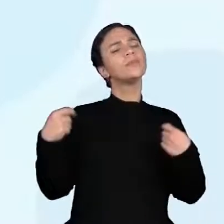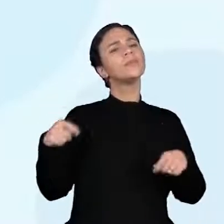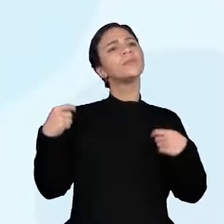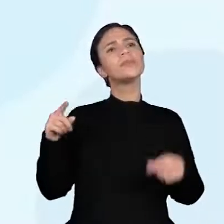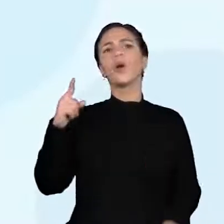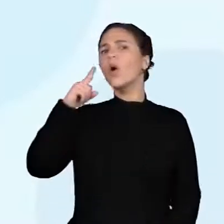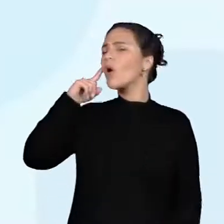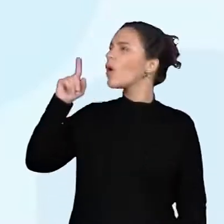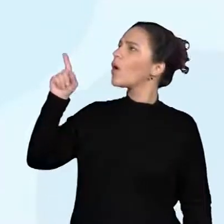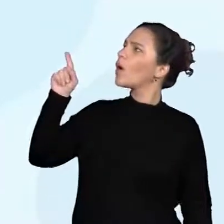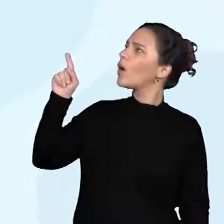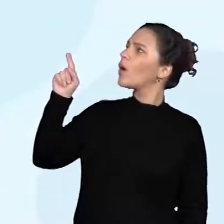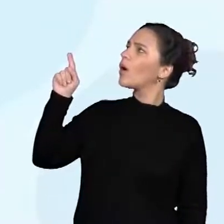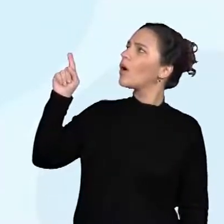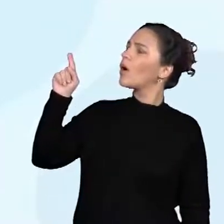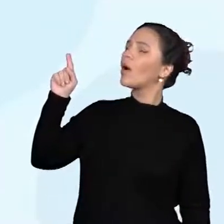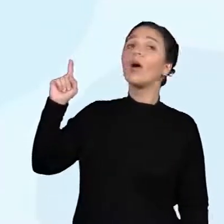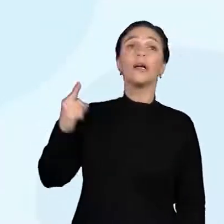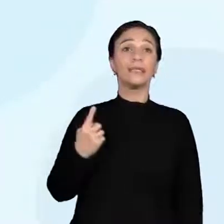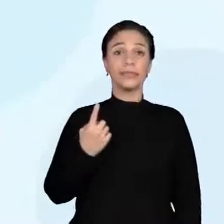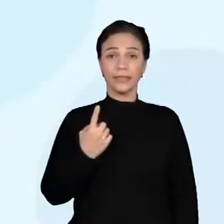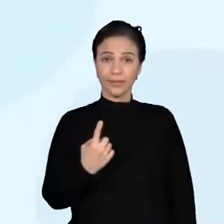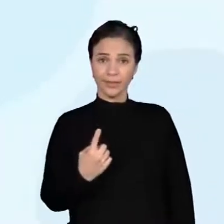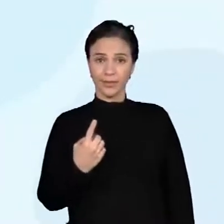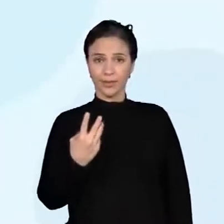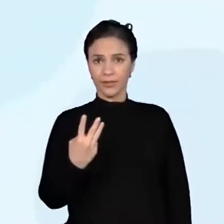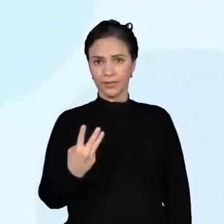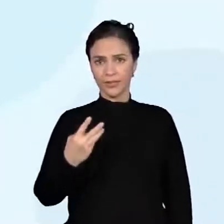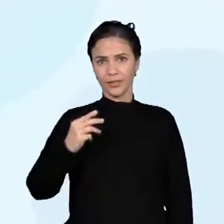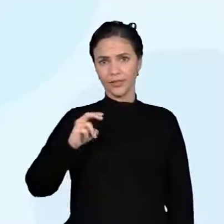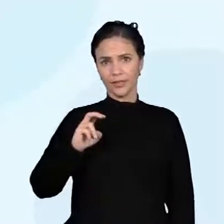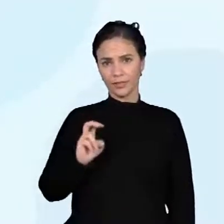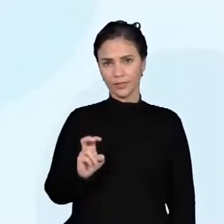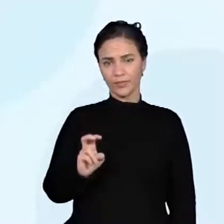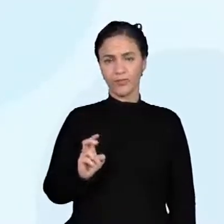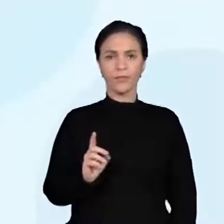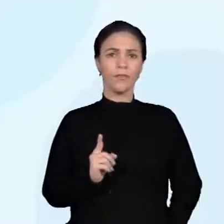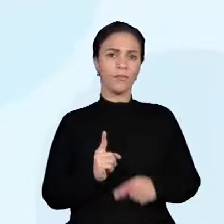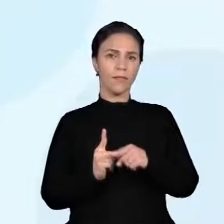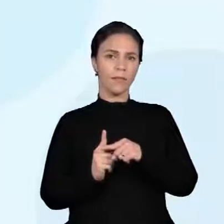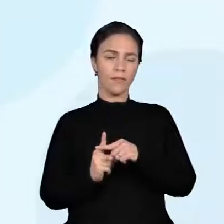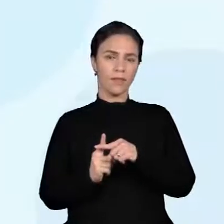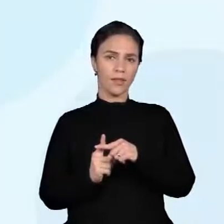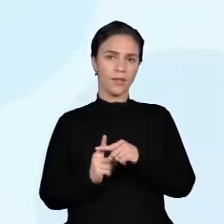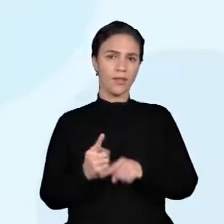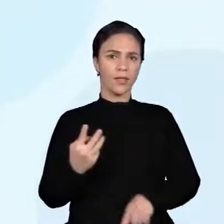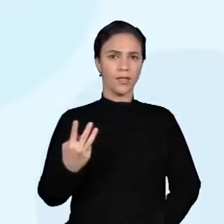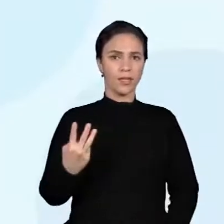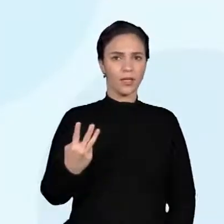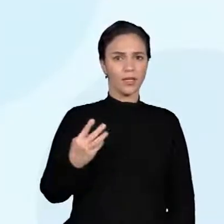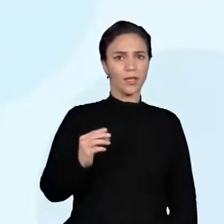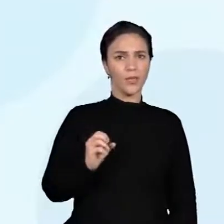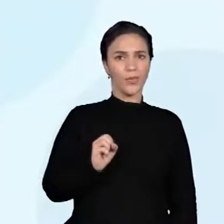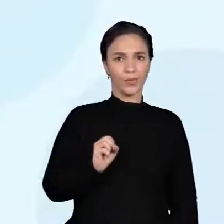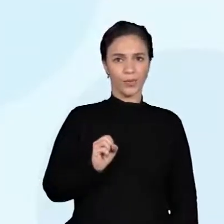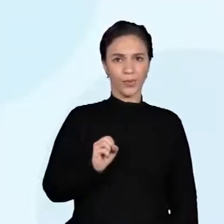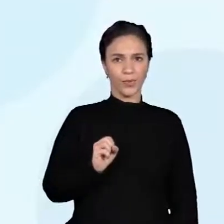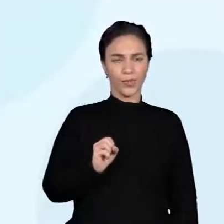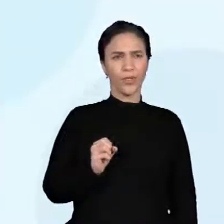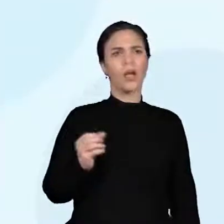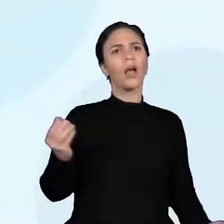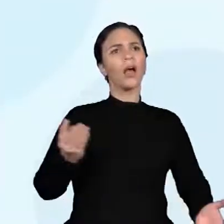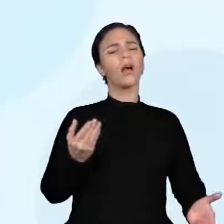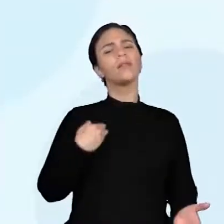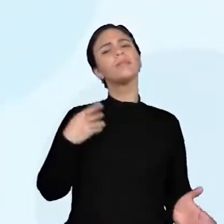colocar mais 38. E eu já usei 35. Eu já estou perto do 38. Será que o